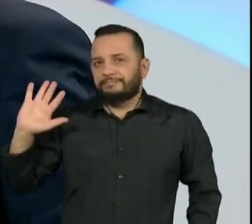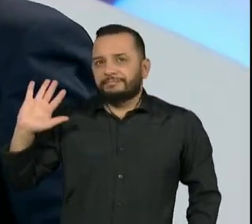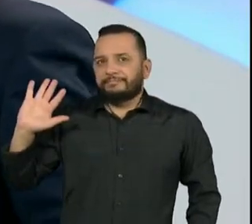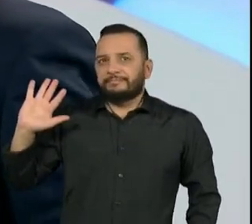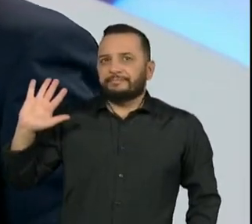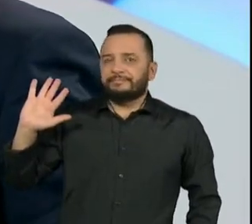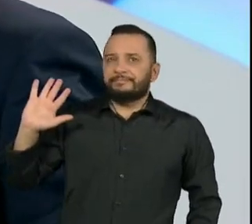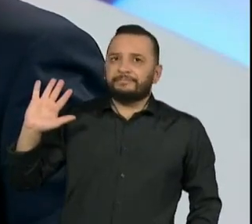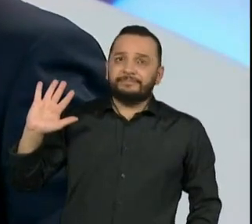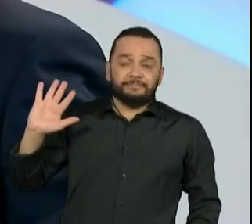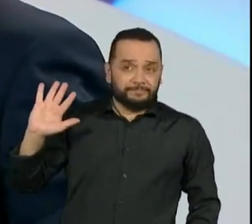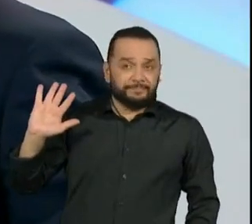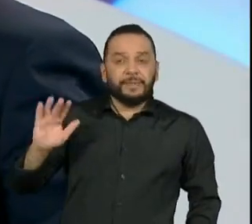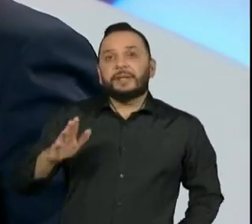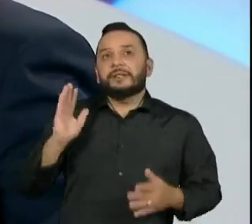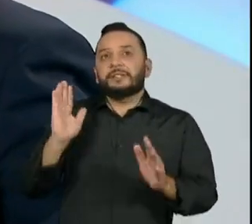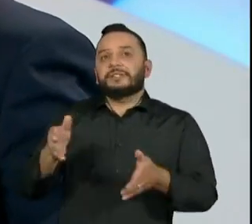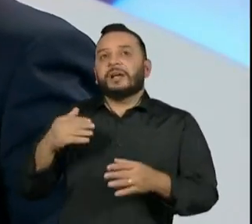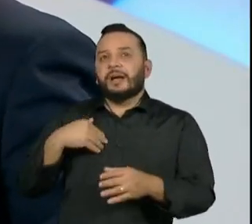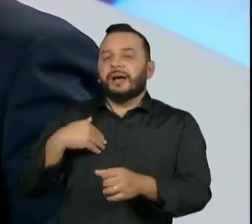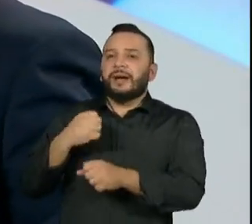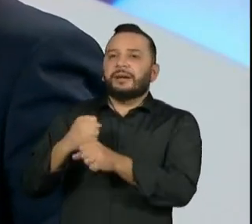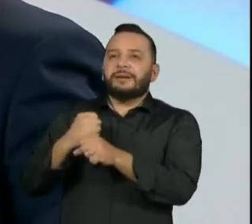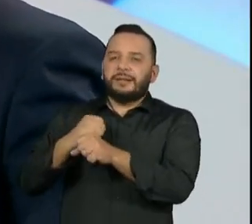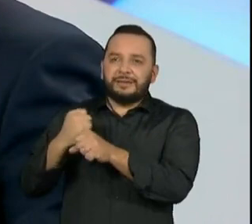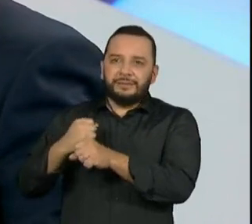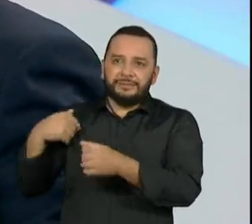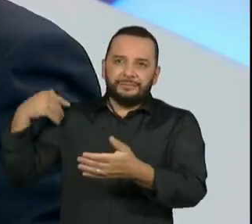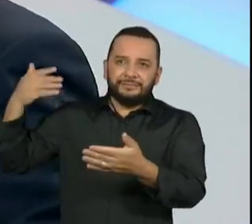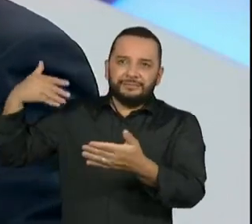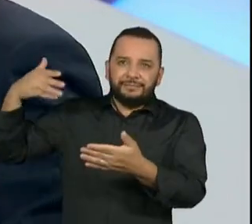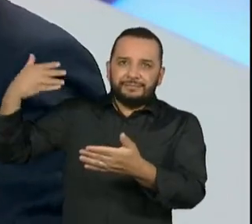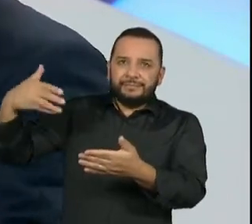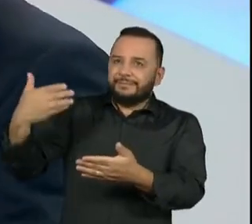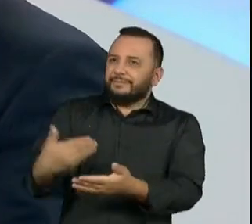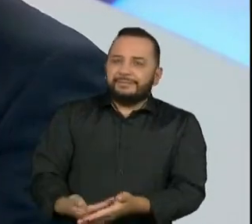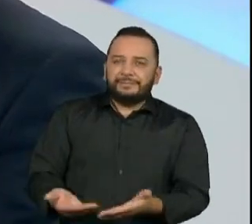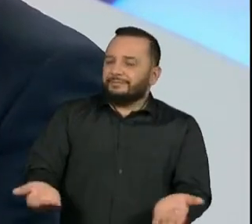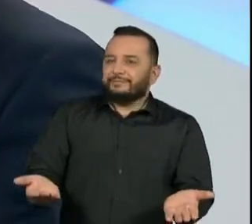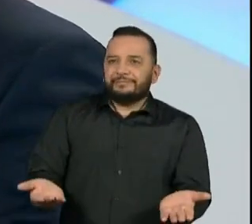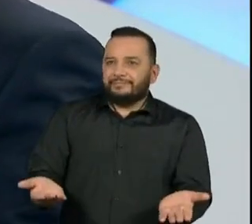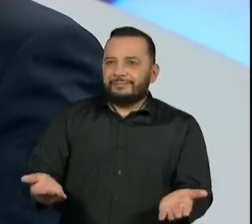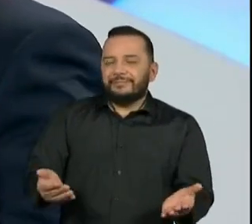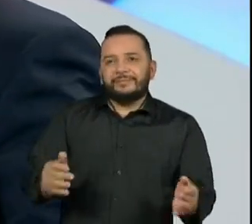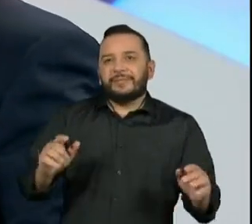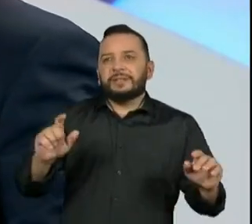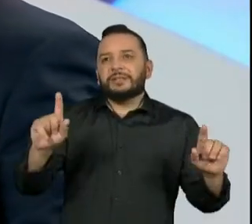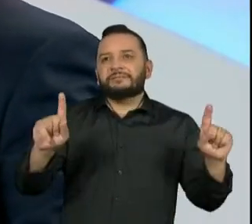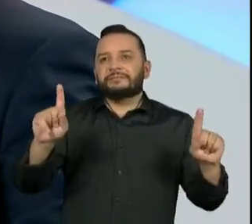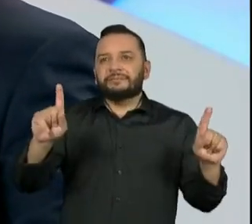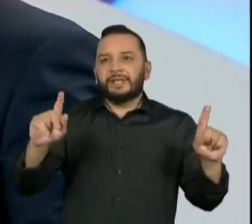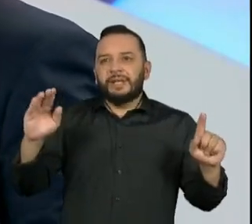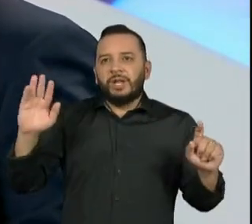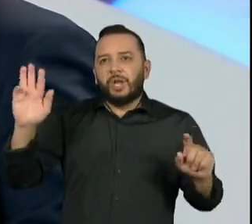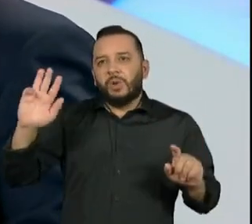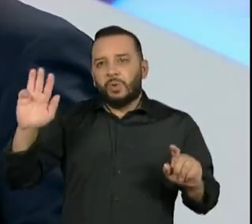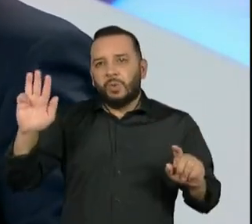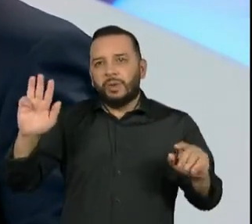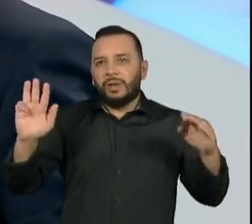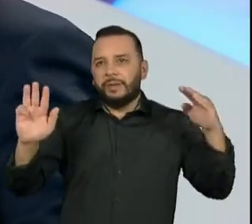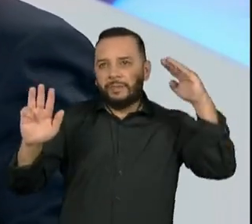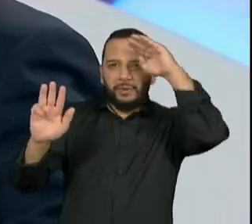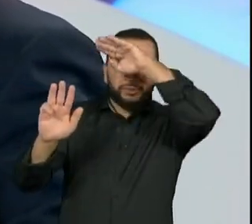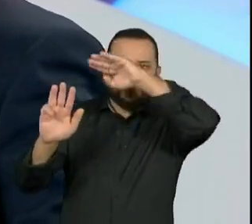outro lado, assado estes anos, chegar e não ver uma terceira via que seja consistente, seja,